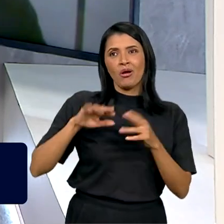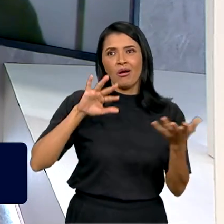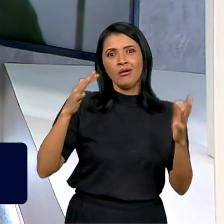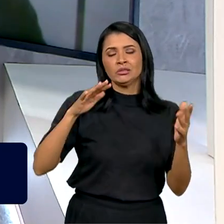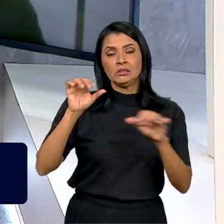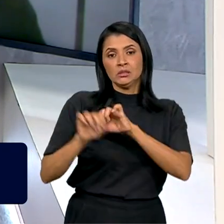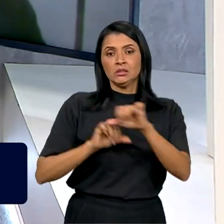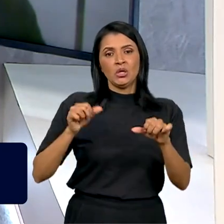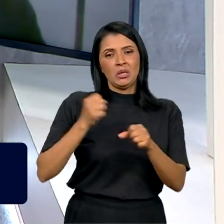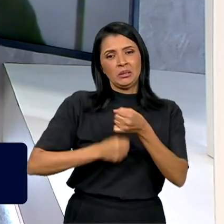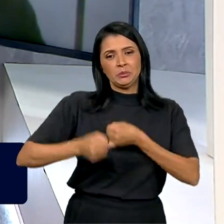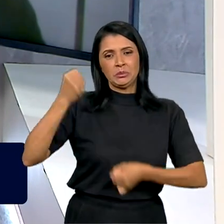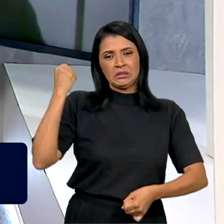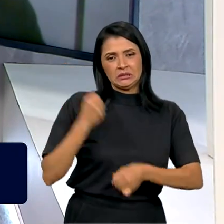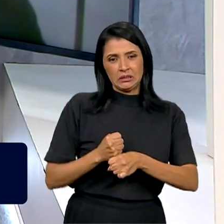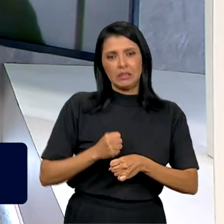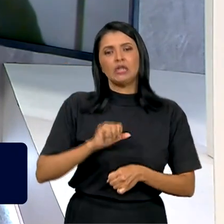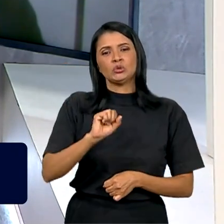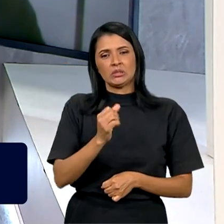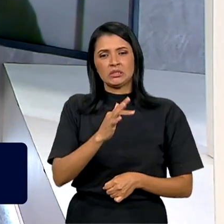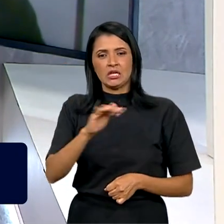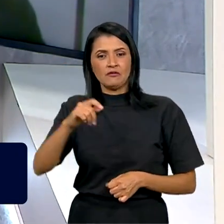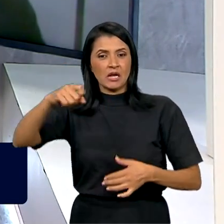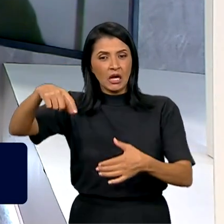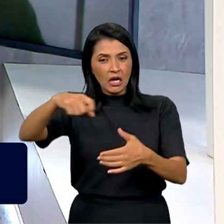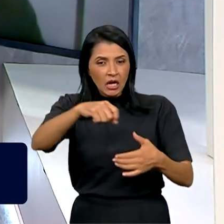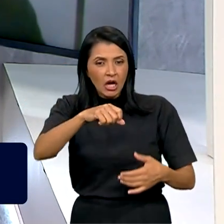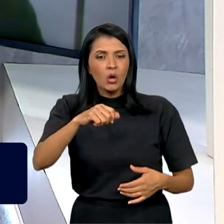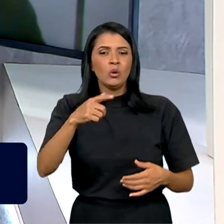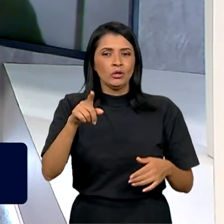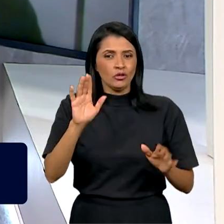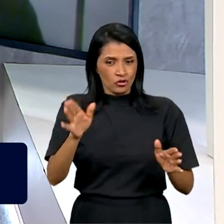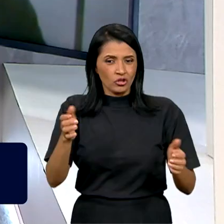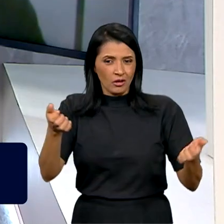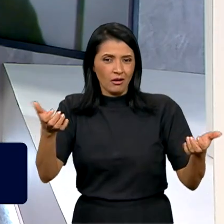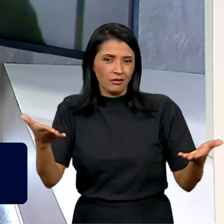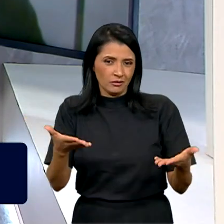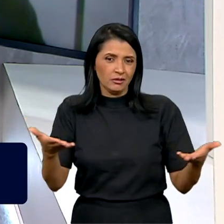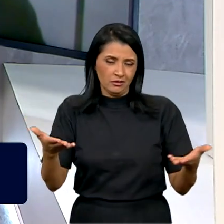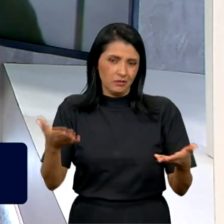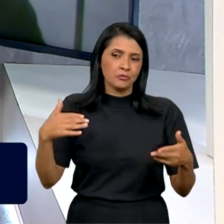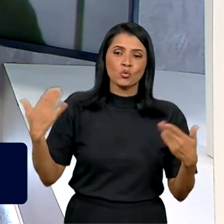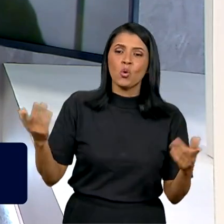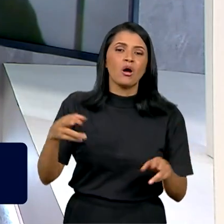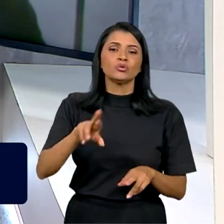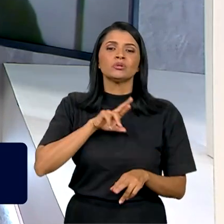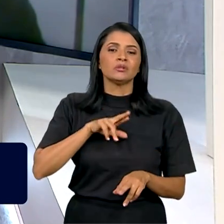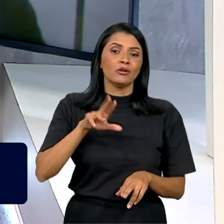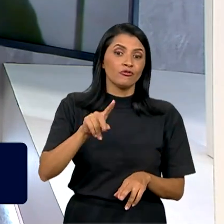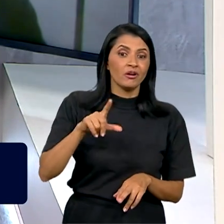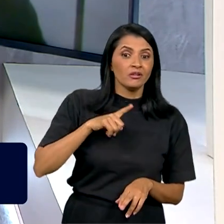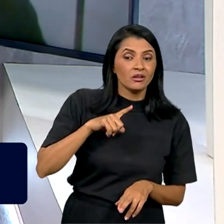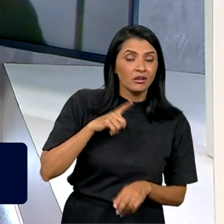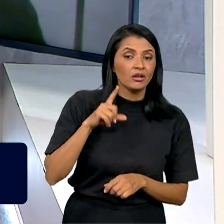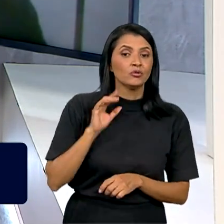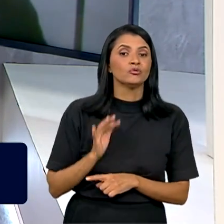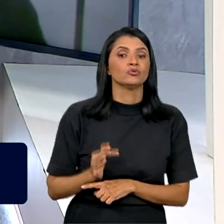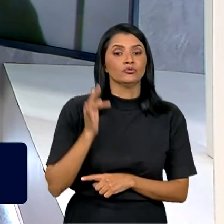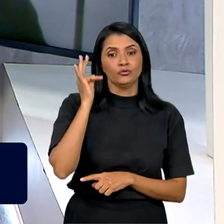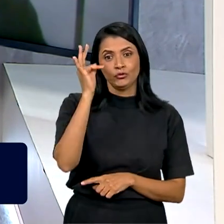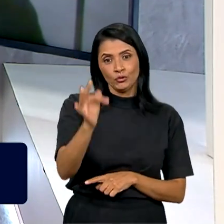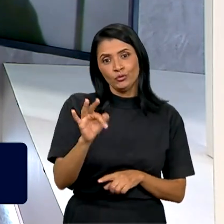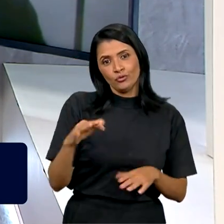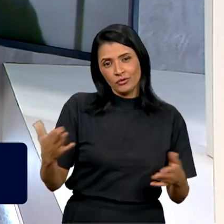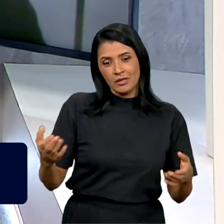do ano passado, safra de grãos, e a gente falando aqui, já esperando que tipo de resultado a gente pode ter no futuro,